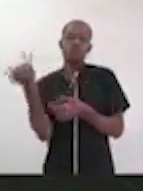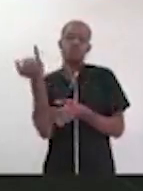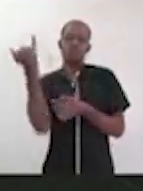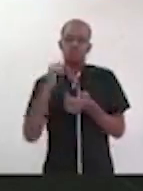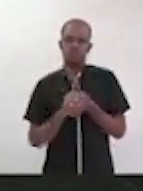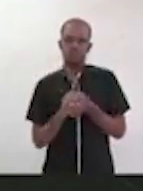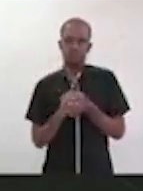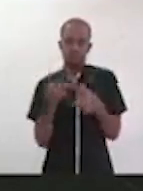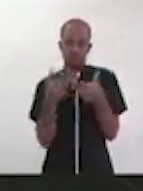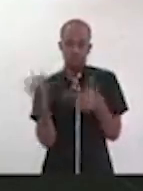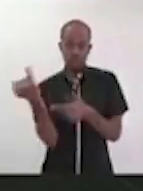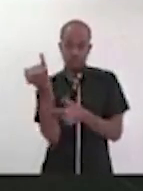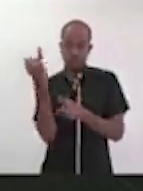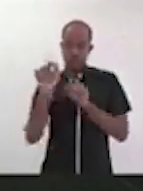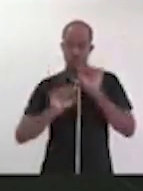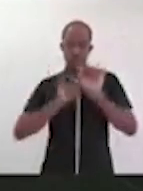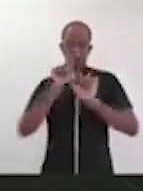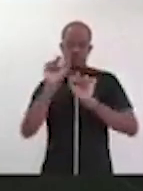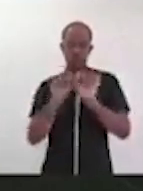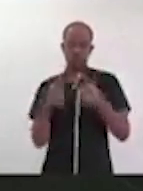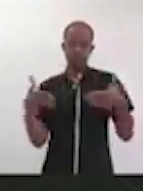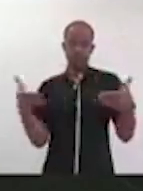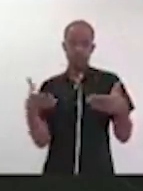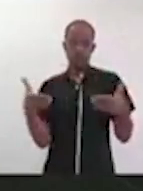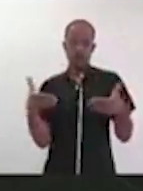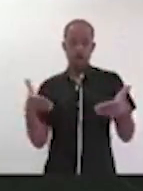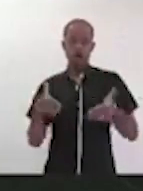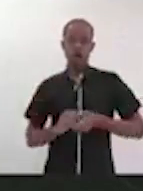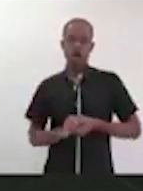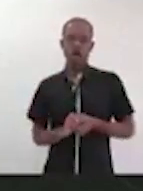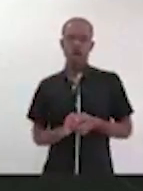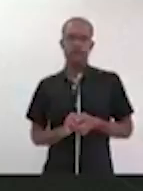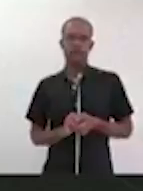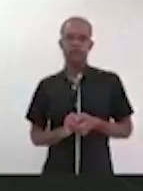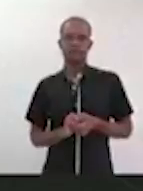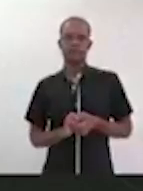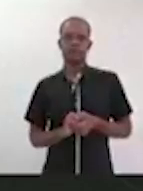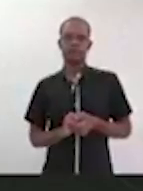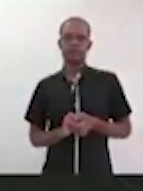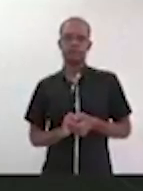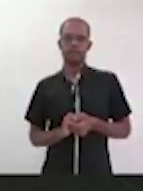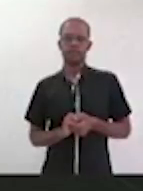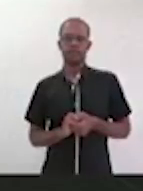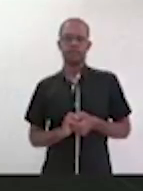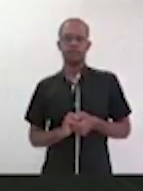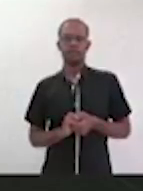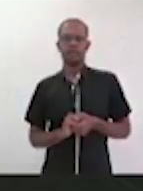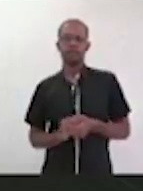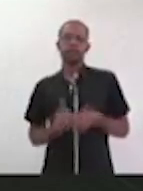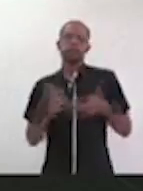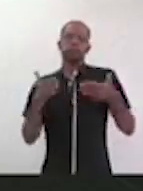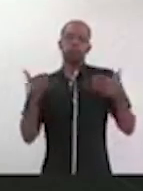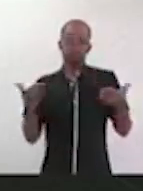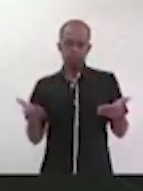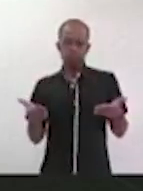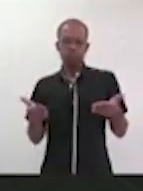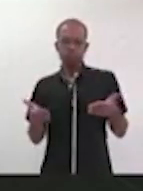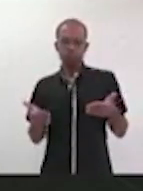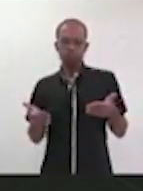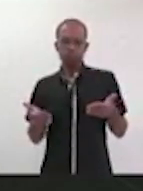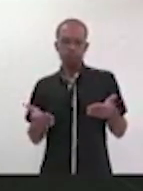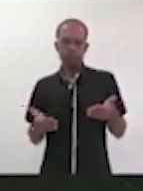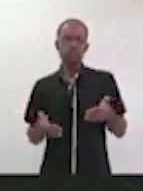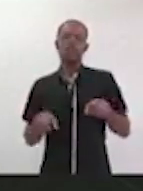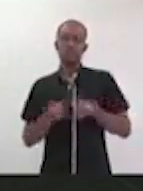importa nesse momento, ao lado da questão sanitária e da saúde, é tratar